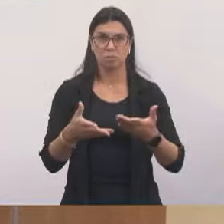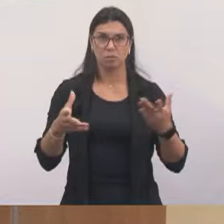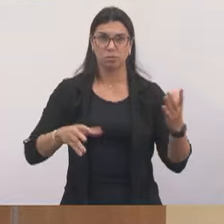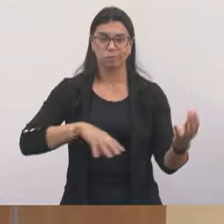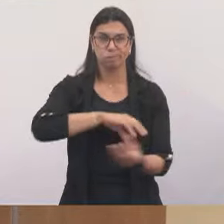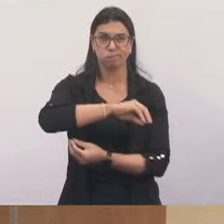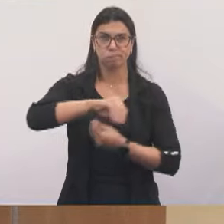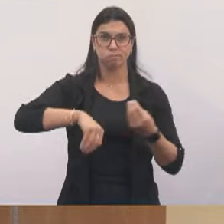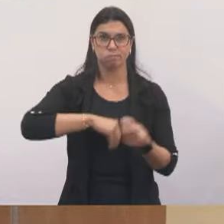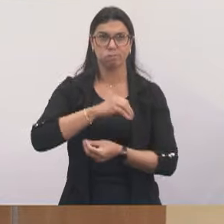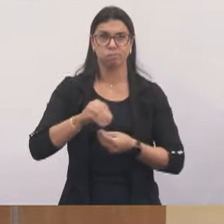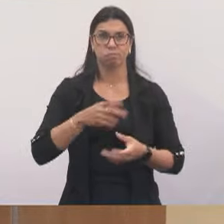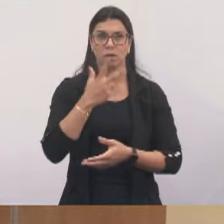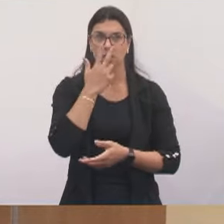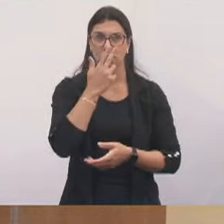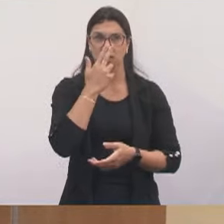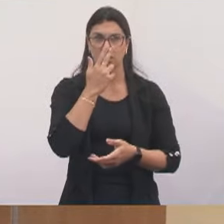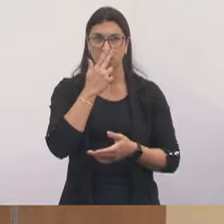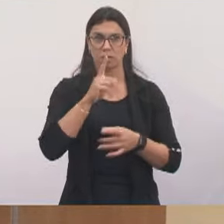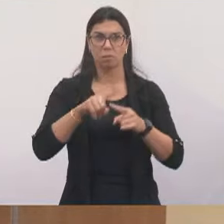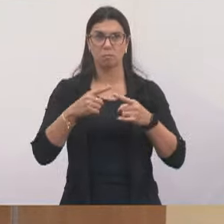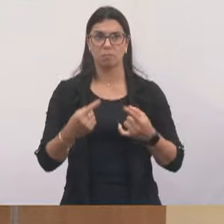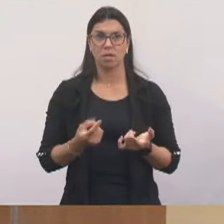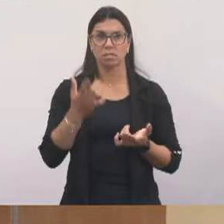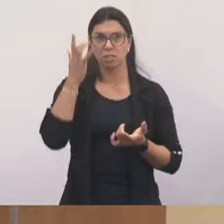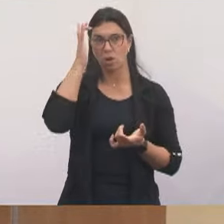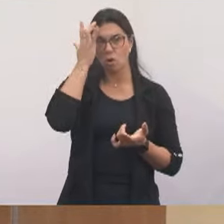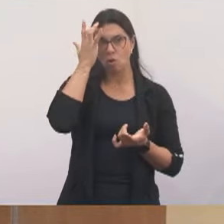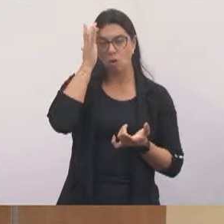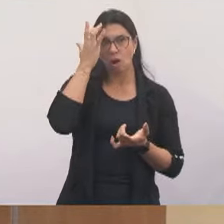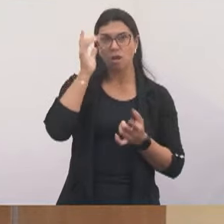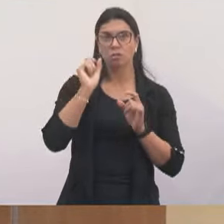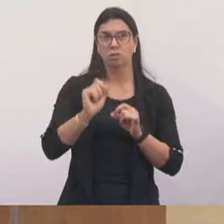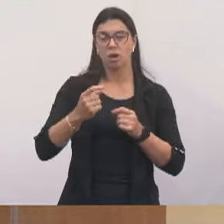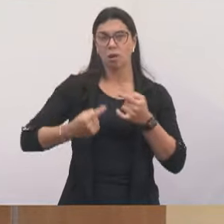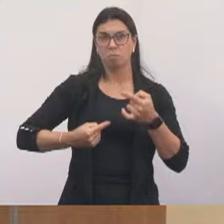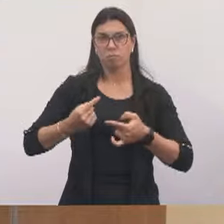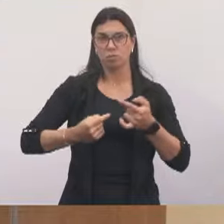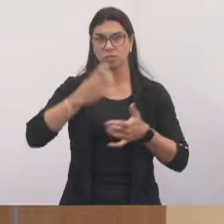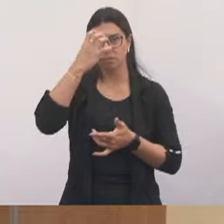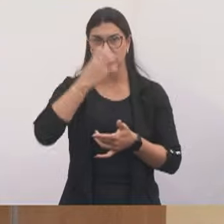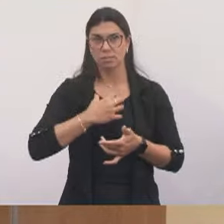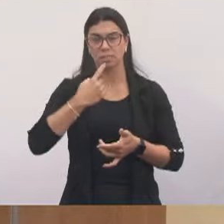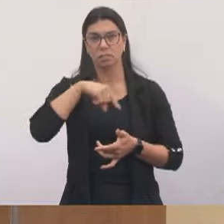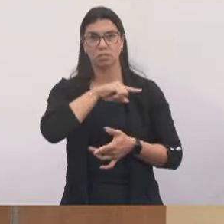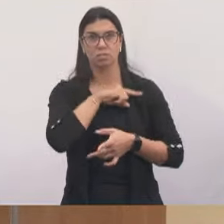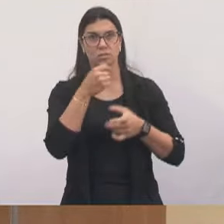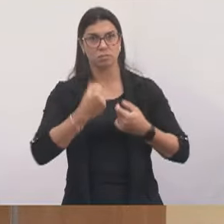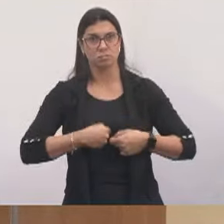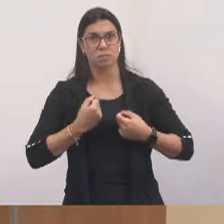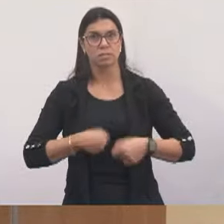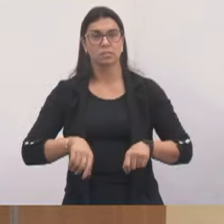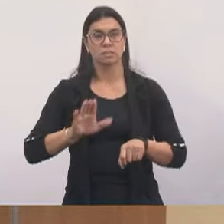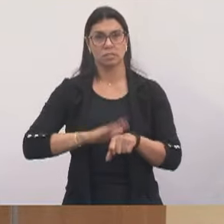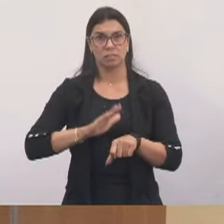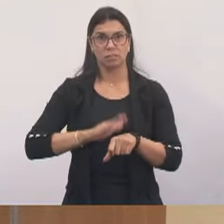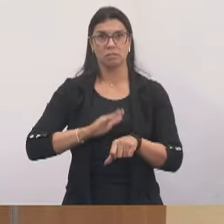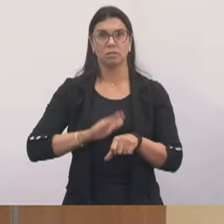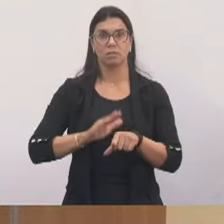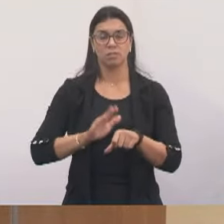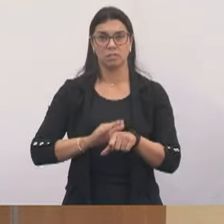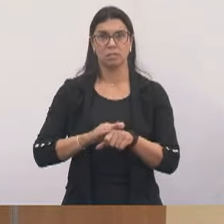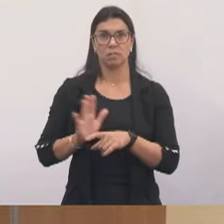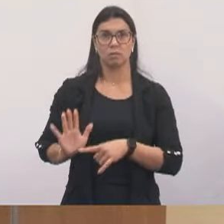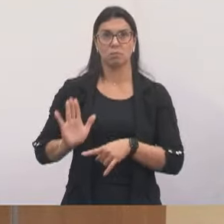Eu acho que a gente tem que levar em conta, fazer uma política séria, uma política voltada em defesa do povo e da